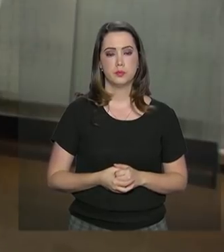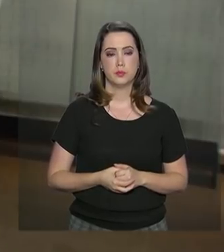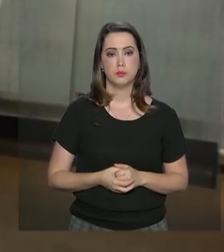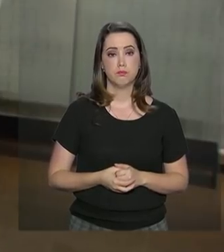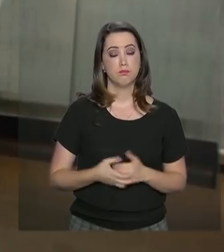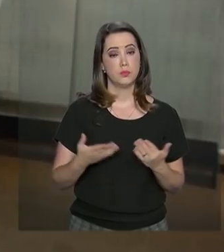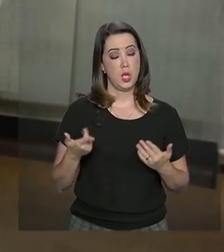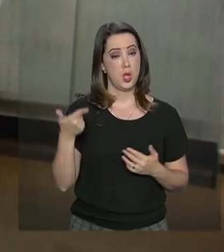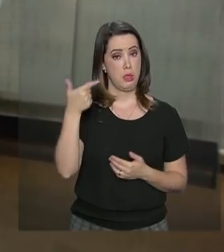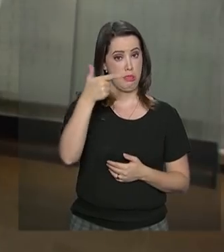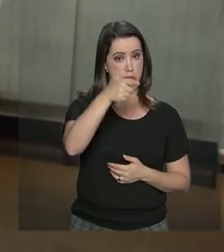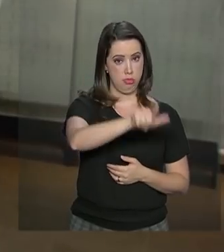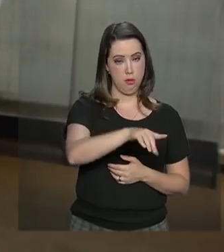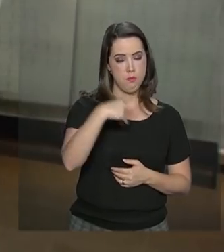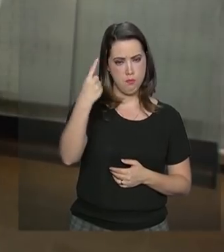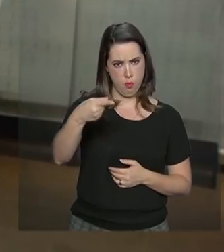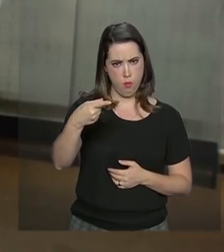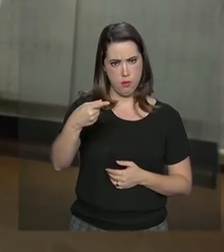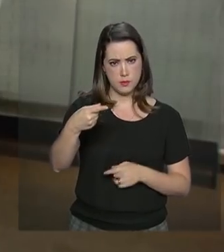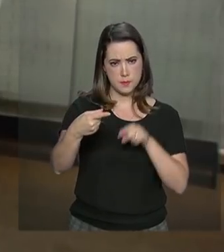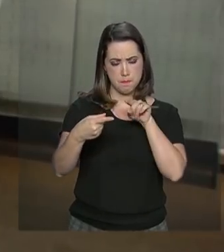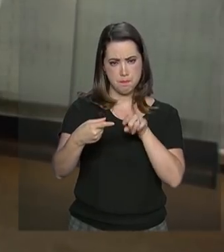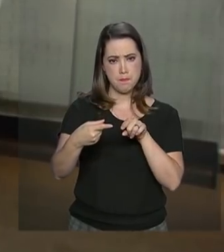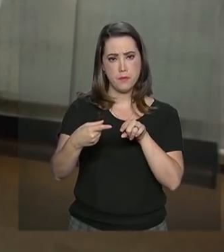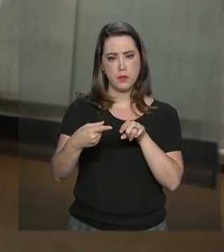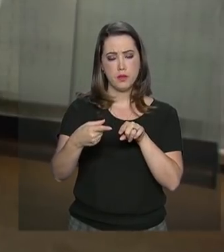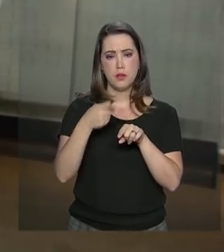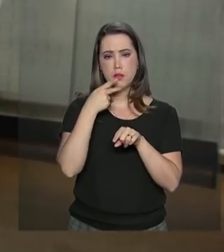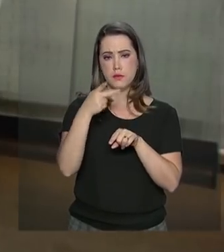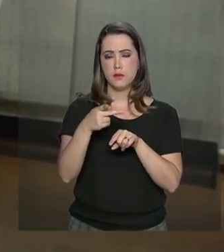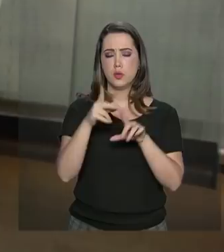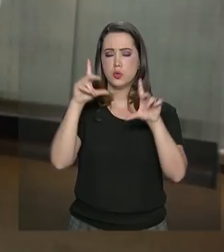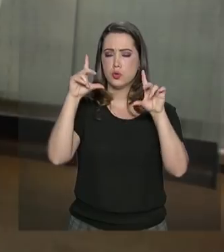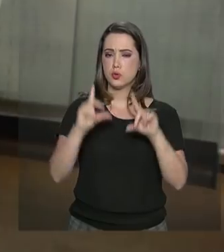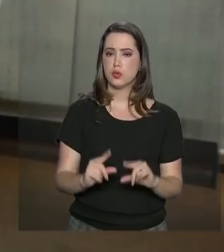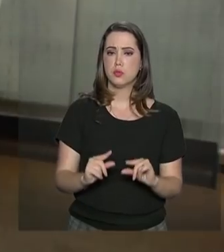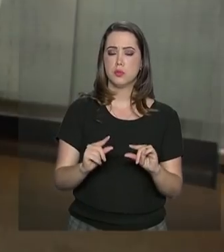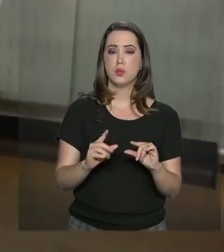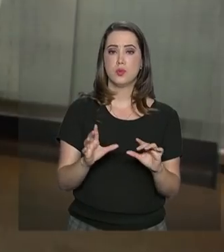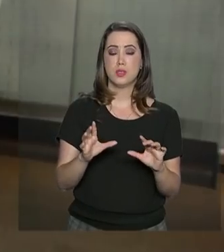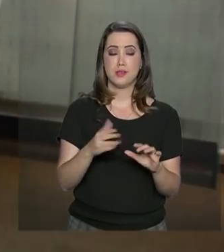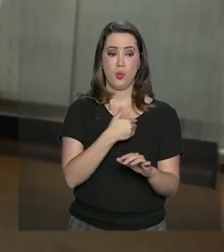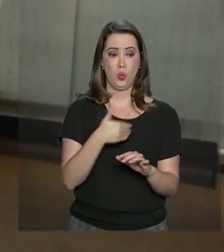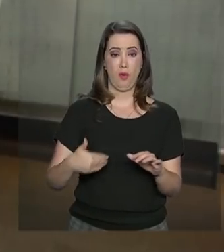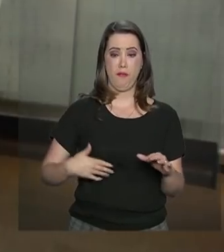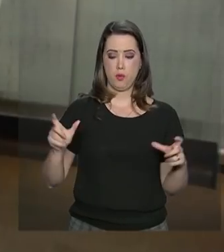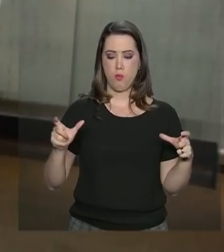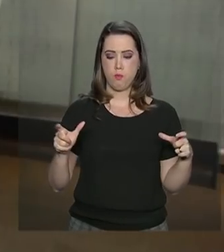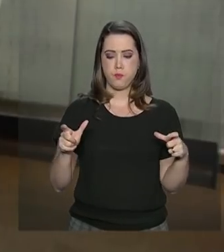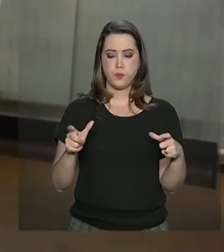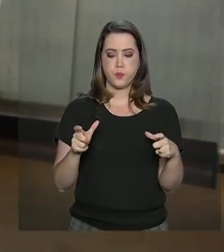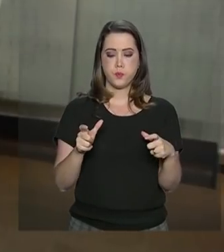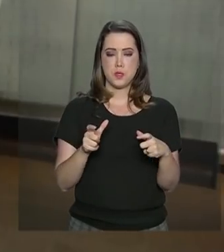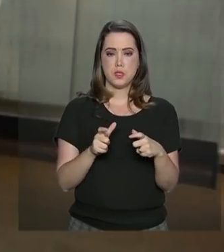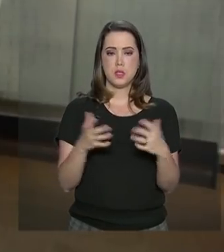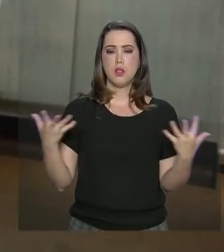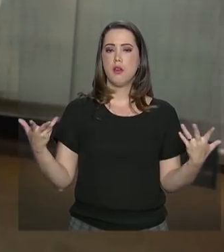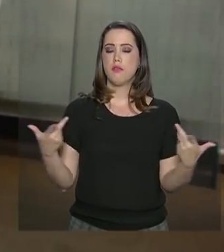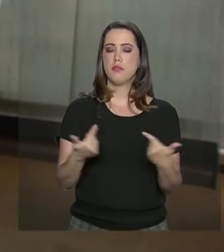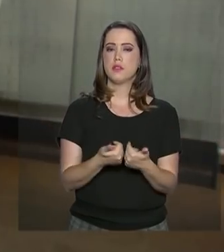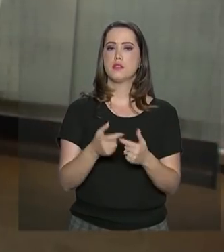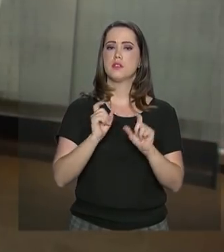Renata, depois, durante o discurso, Hamilton Mourão defendeu a diminuição do tamanho do Estado, a eficiência da máquina pública